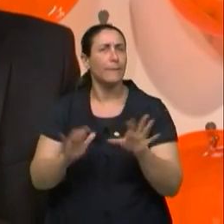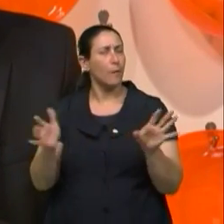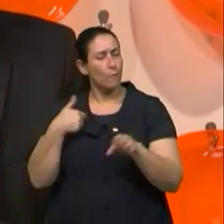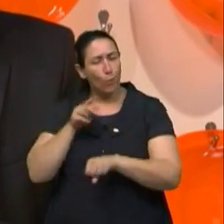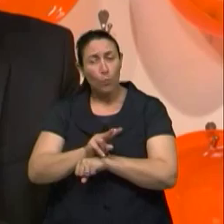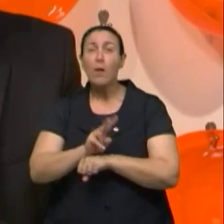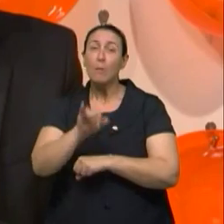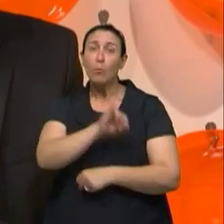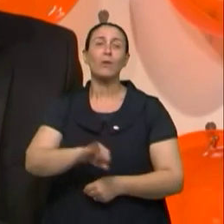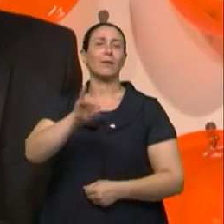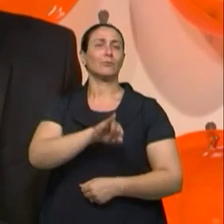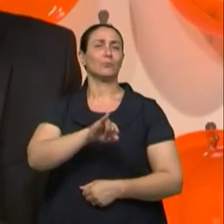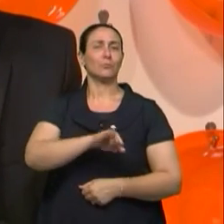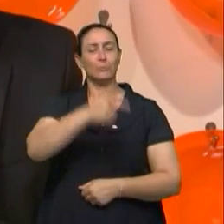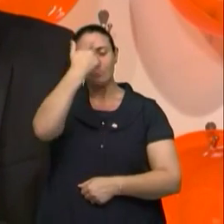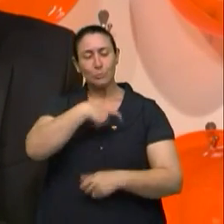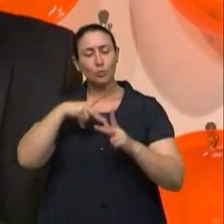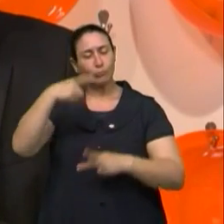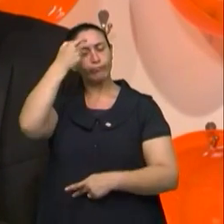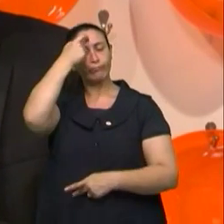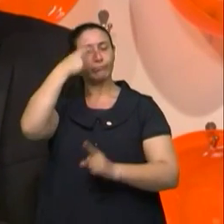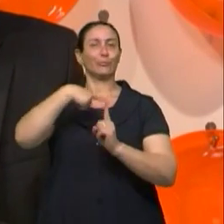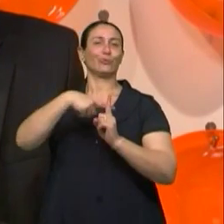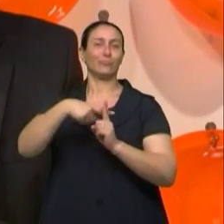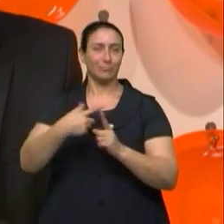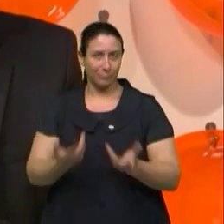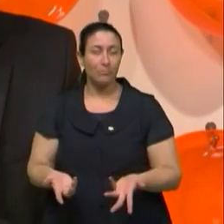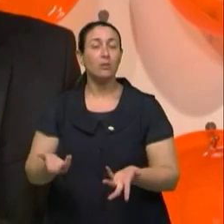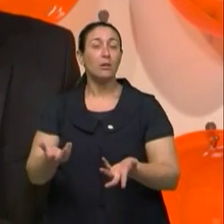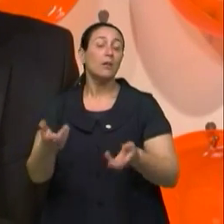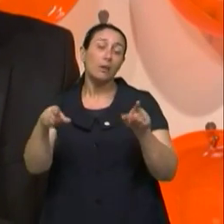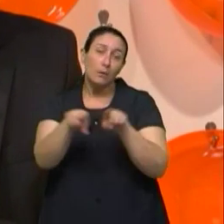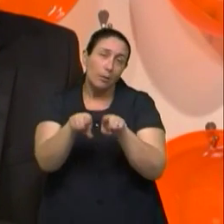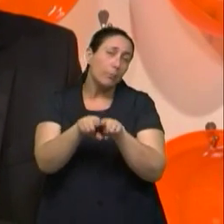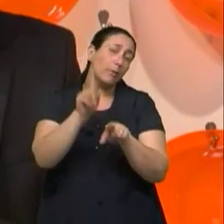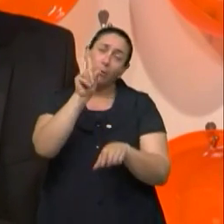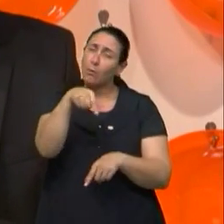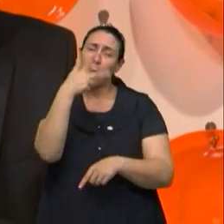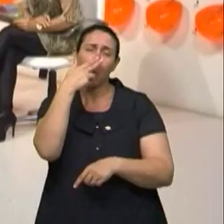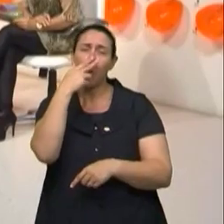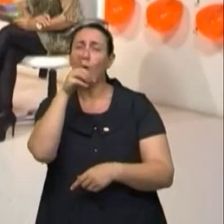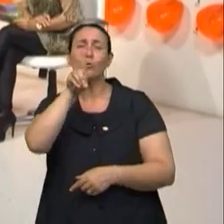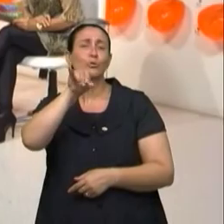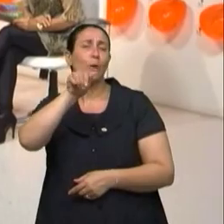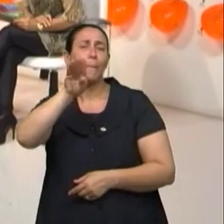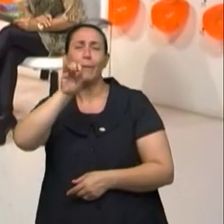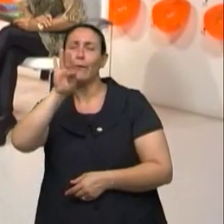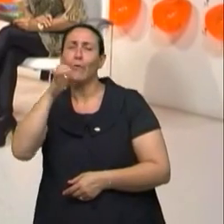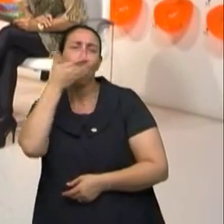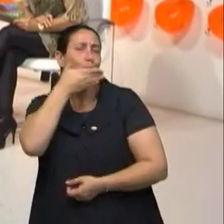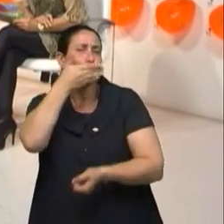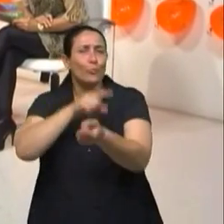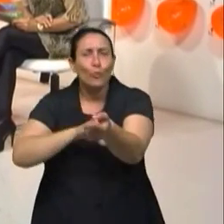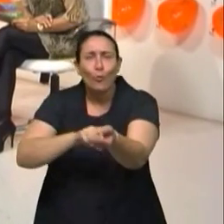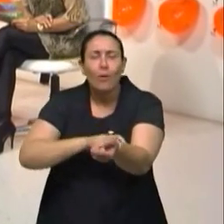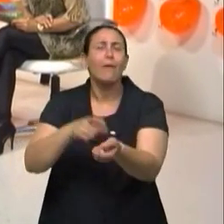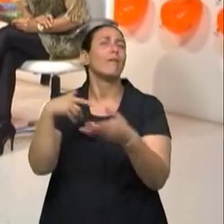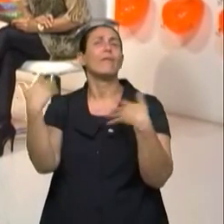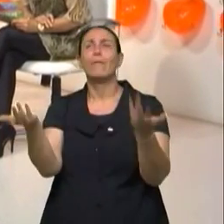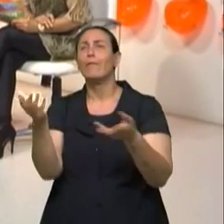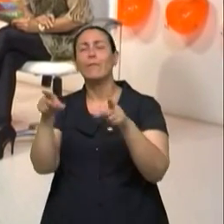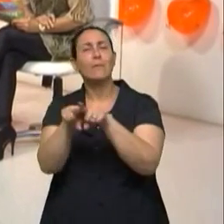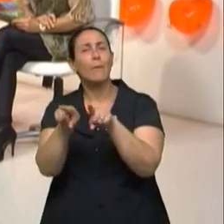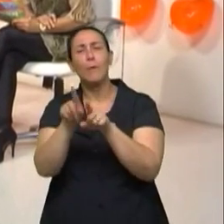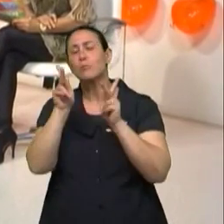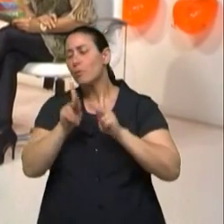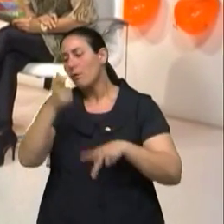fundamental para que essa pessoa realmente fique bem, né? É a mesma coisa do diabético, né? Da pessoa que tem câncer,